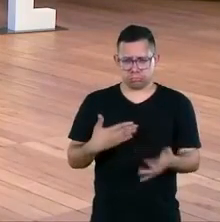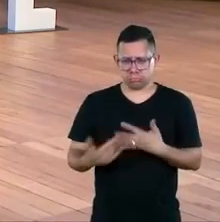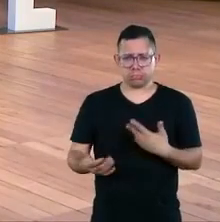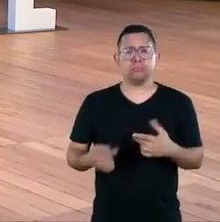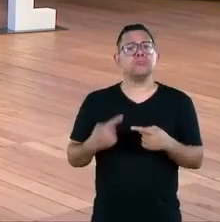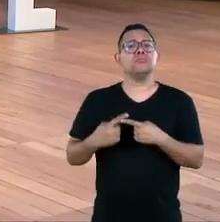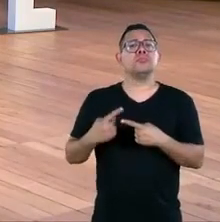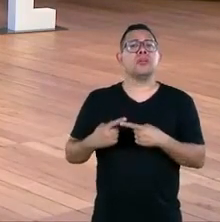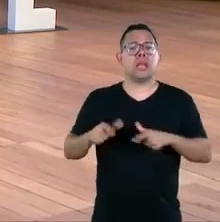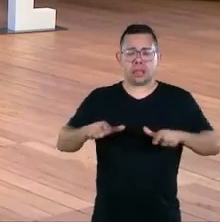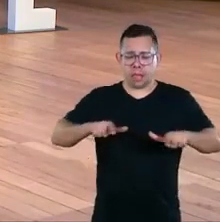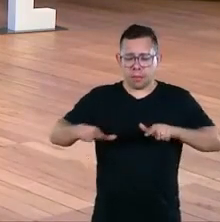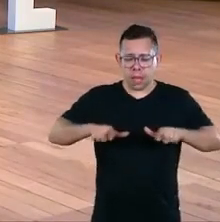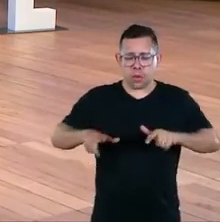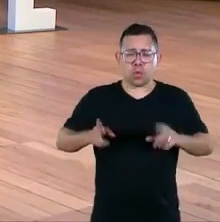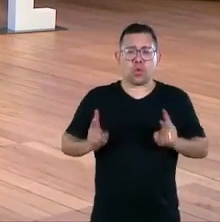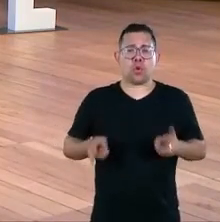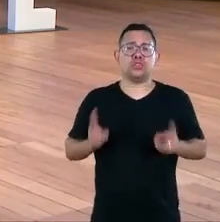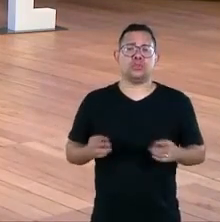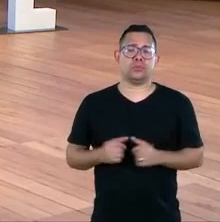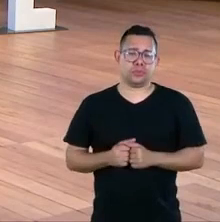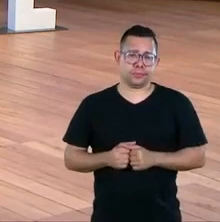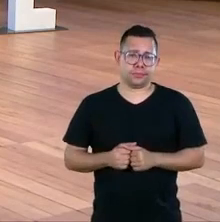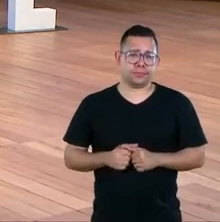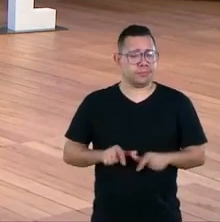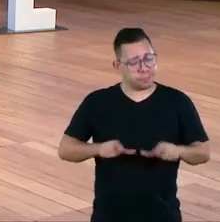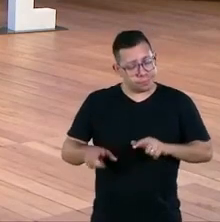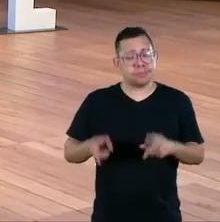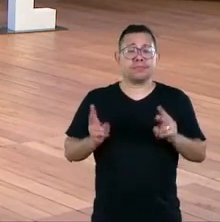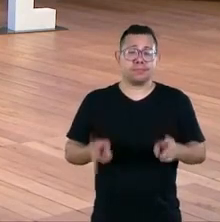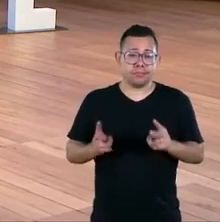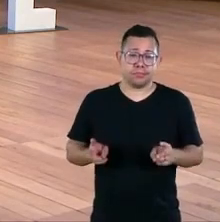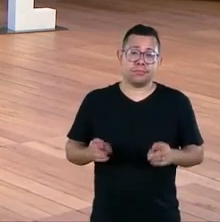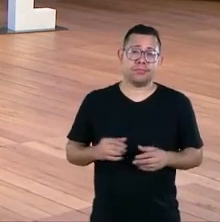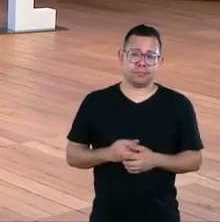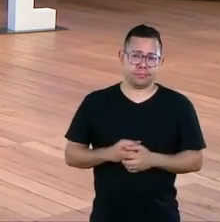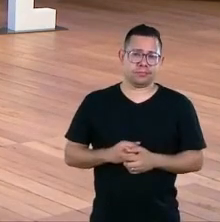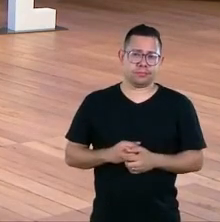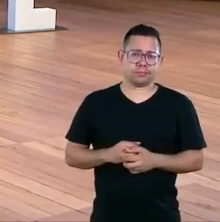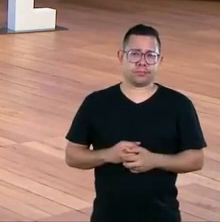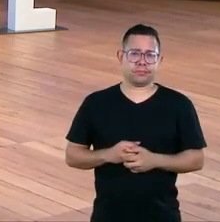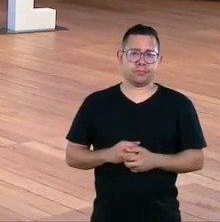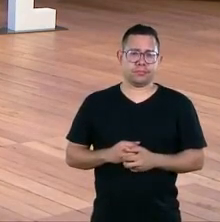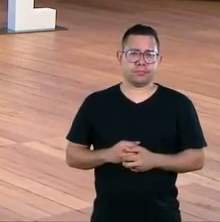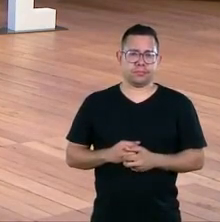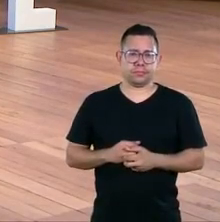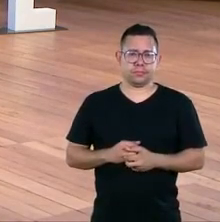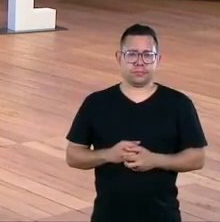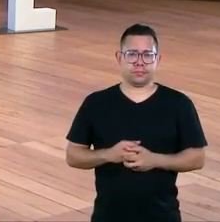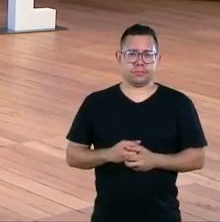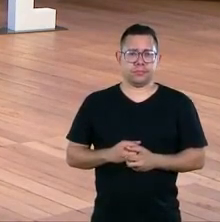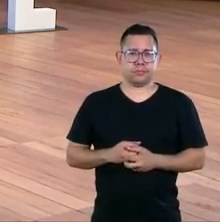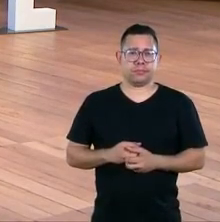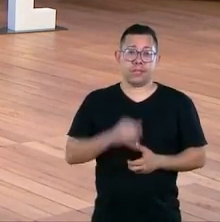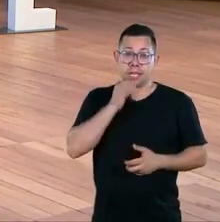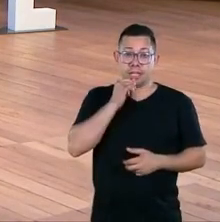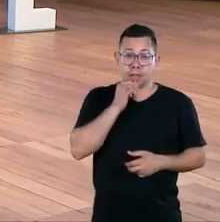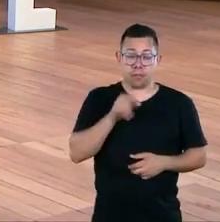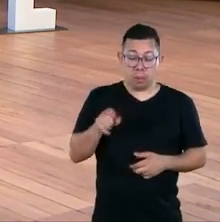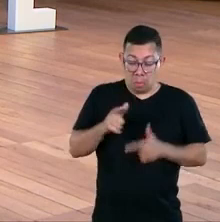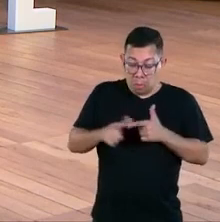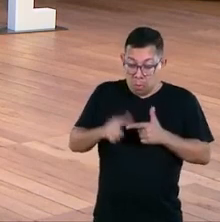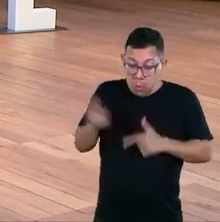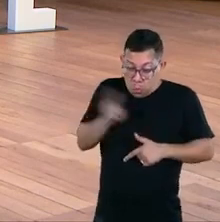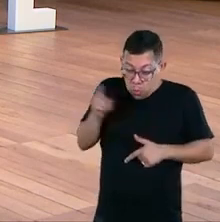trabalho de atuação nas nossas temáticas ele é contínuo e não adianta só chamar a gente no momento da emergência